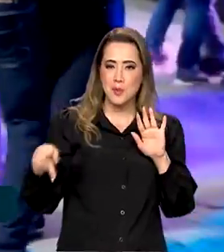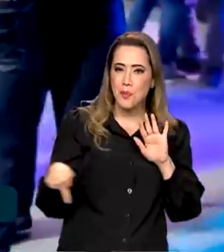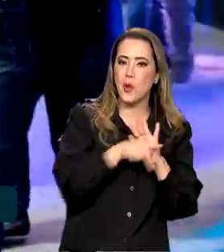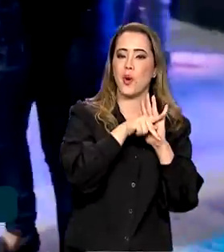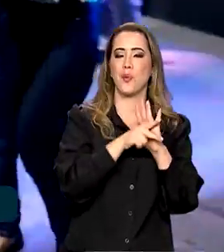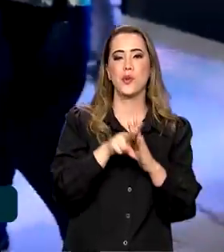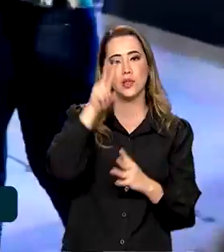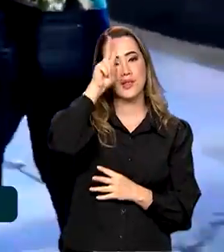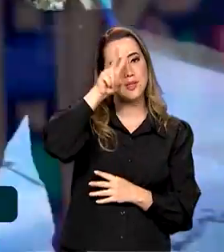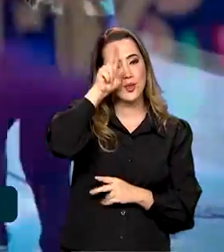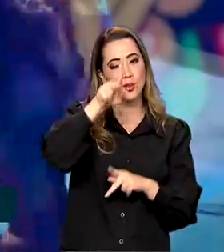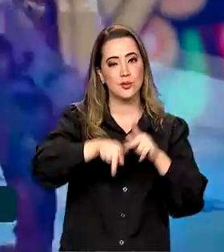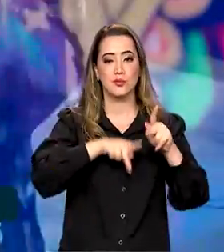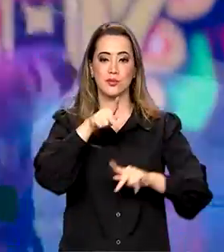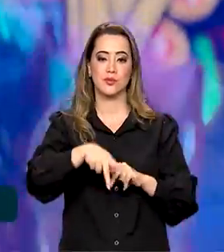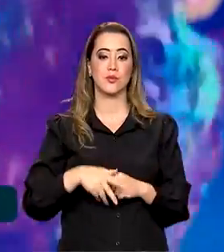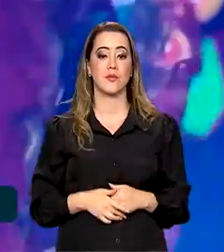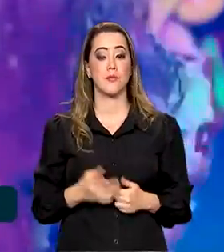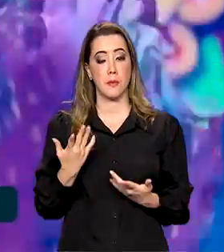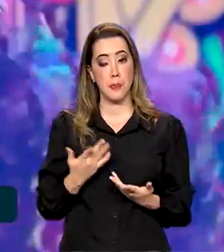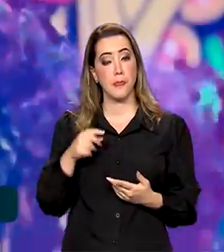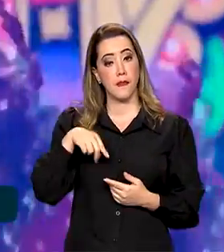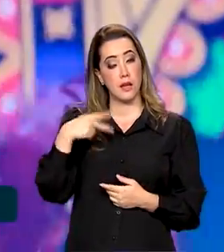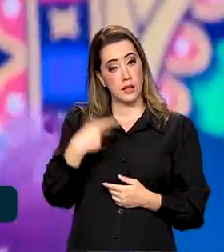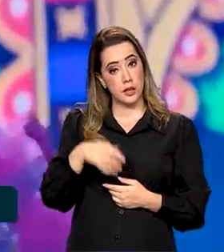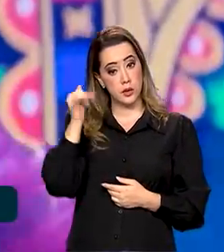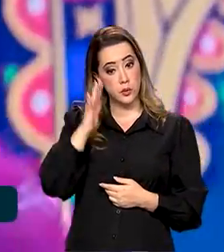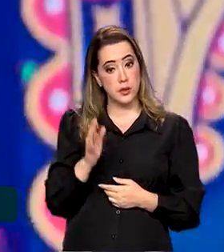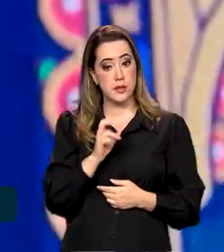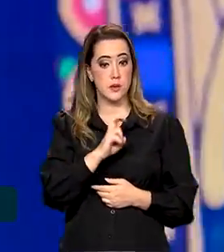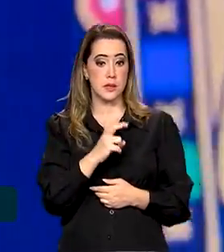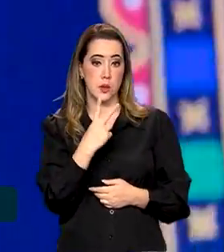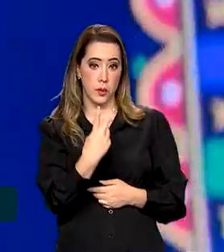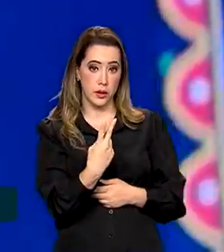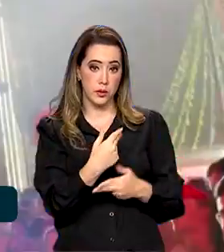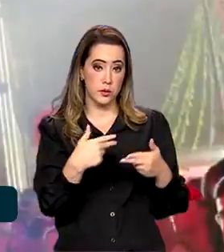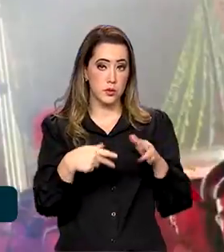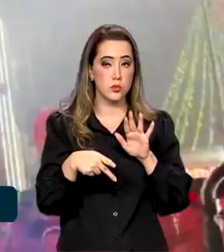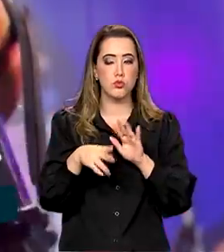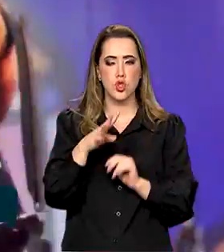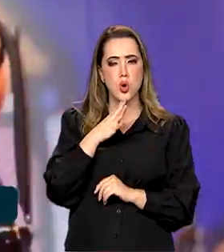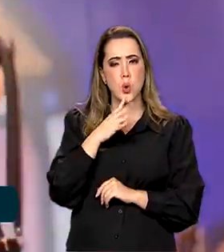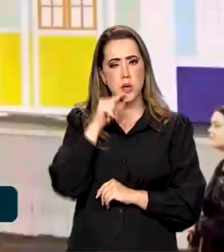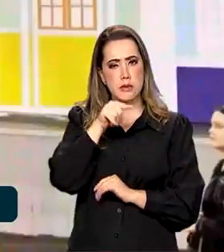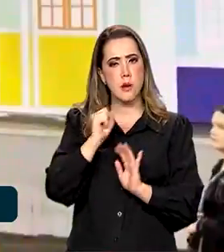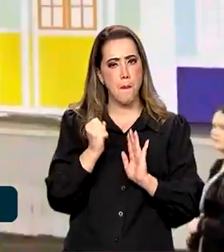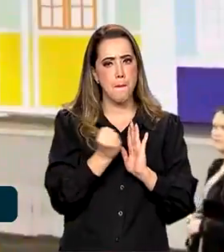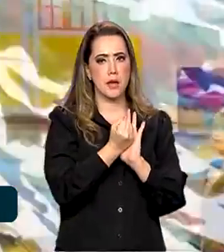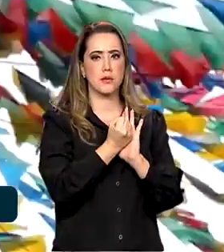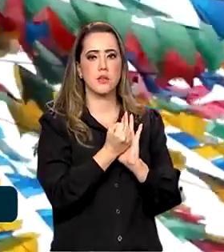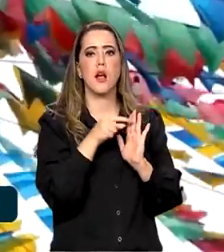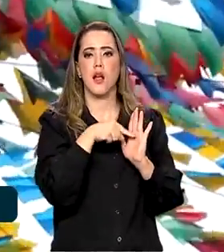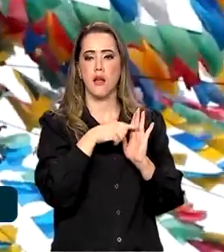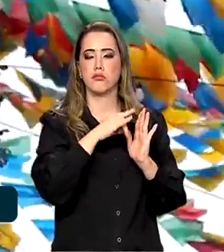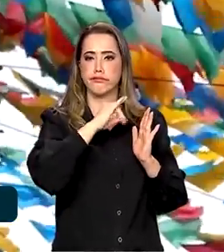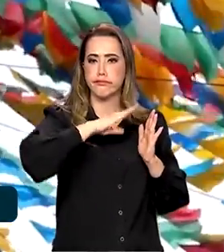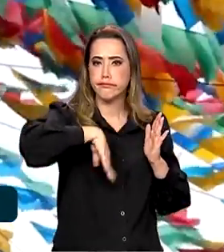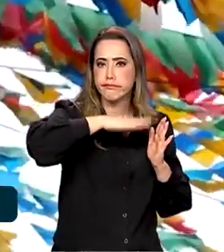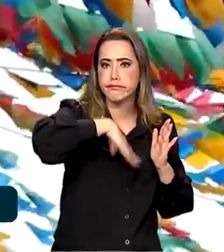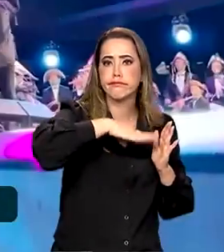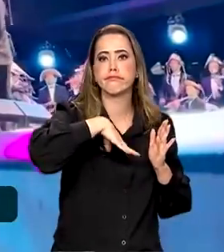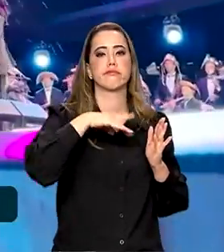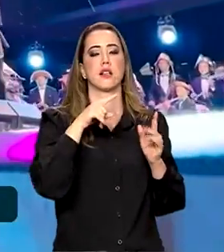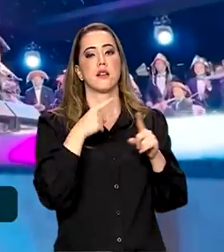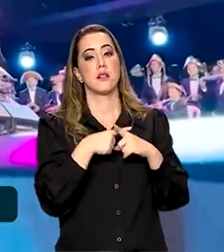Brasil, 52 manifestações culturais e materiais já foram reconhecidas pelo Instituto do Patrimônio Histórico e